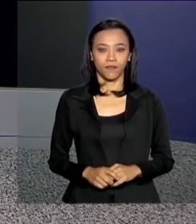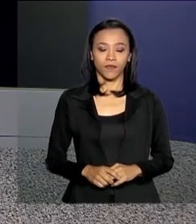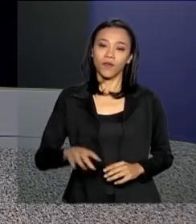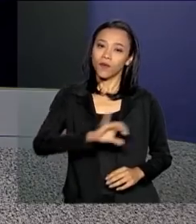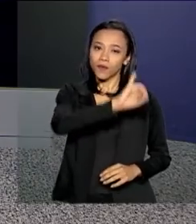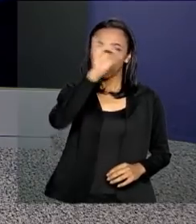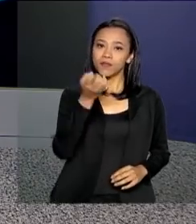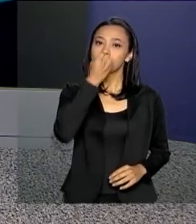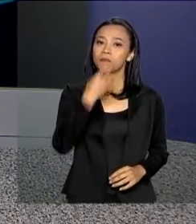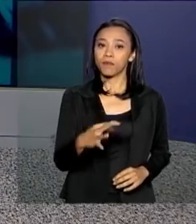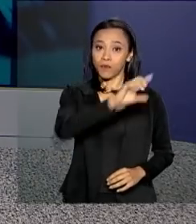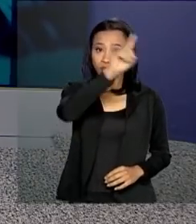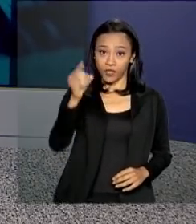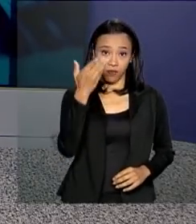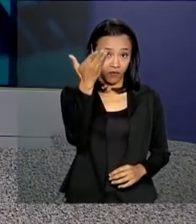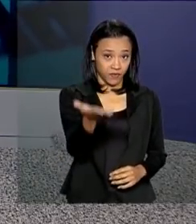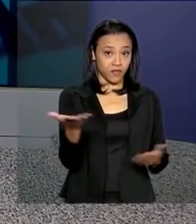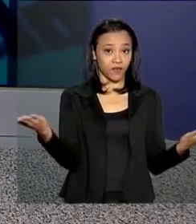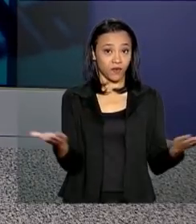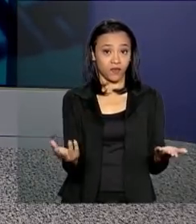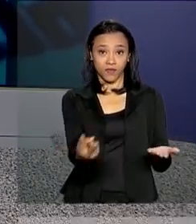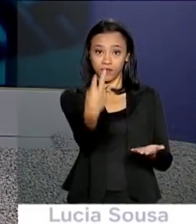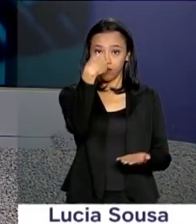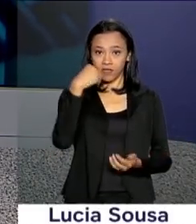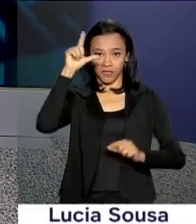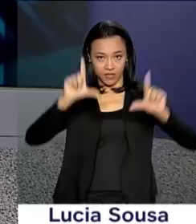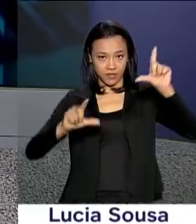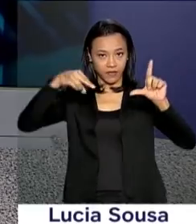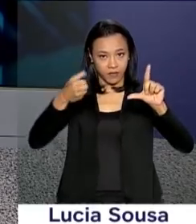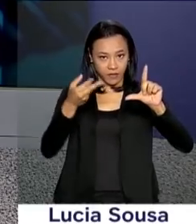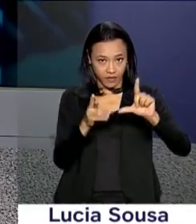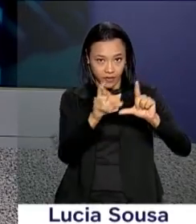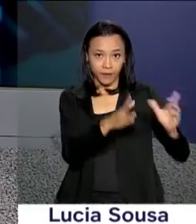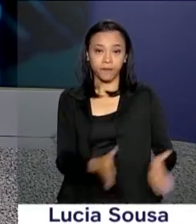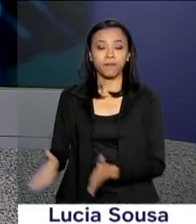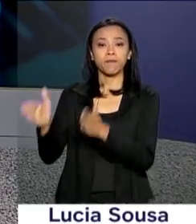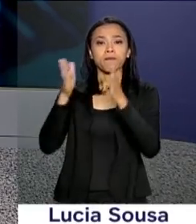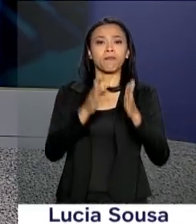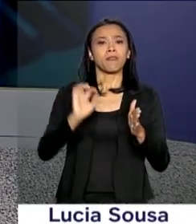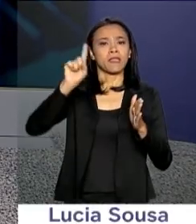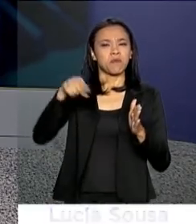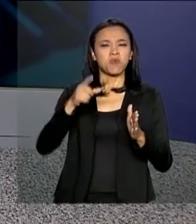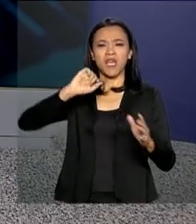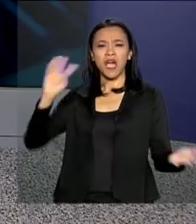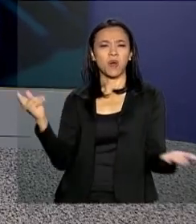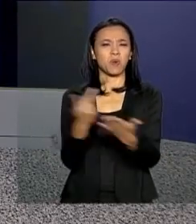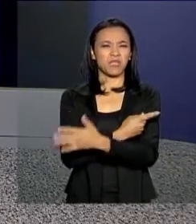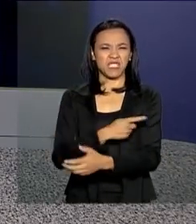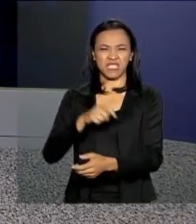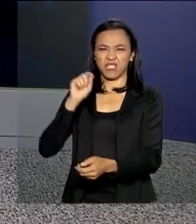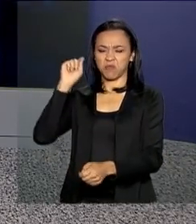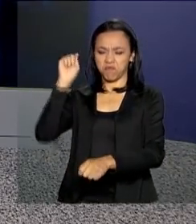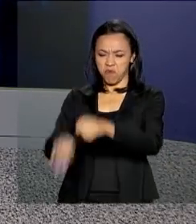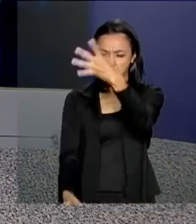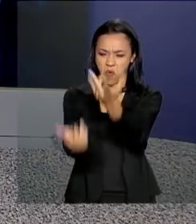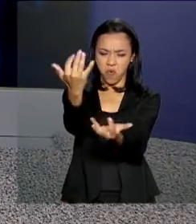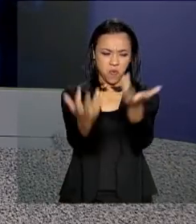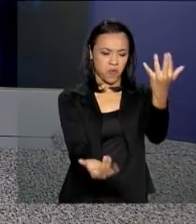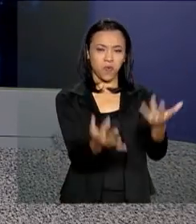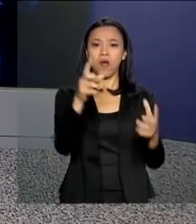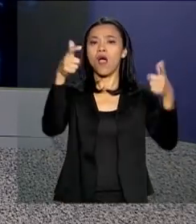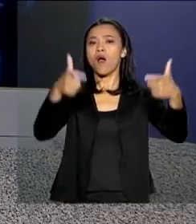Olá, bom dia pra você que nos acompanha aqui pela TV NBR. Depois de ataques no Ceará, presidiários foram